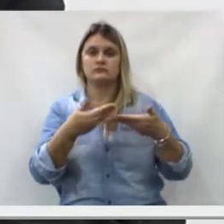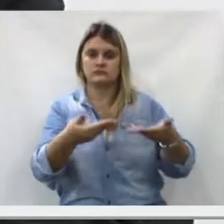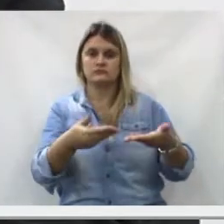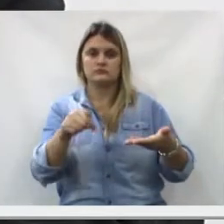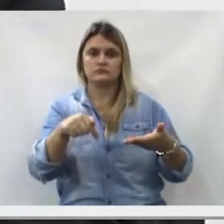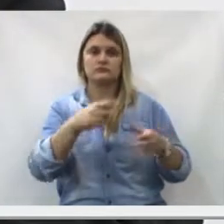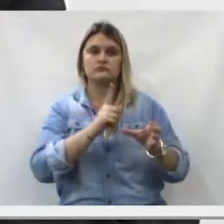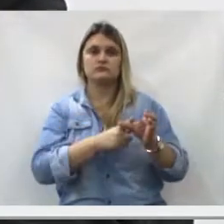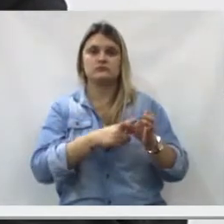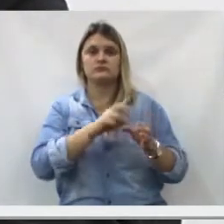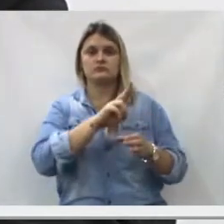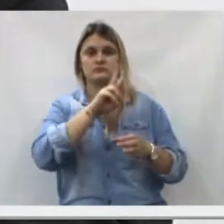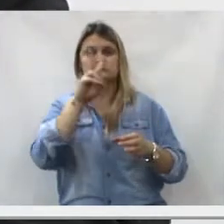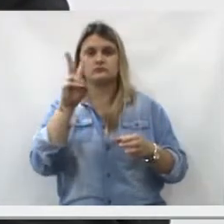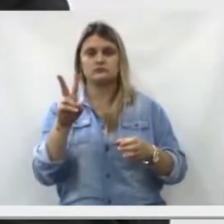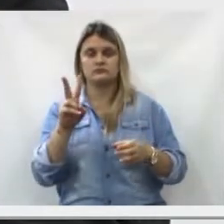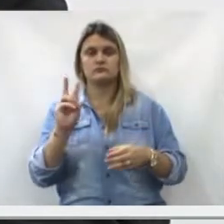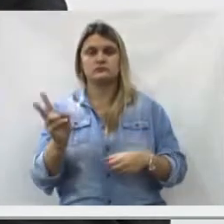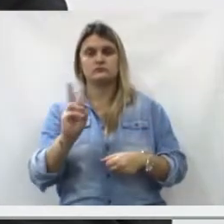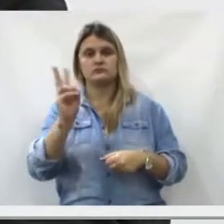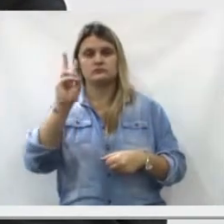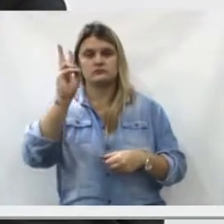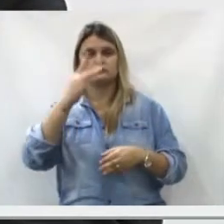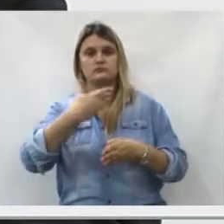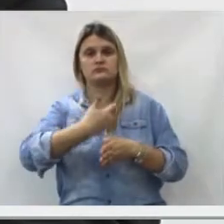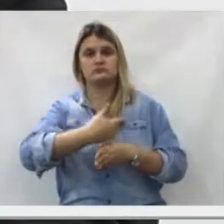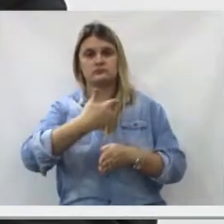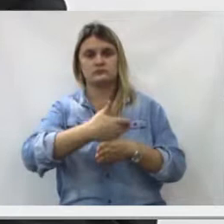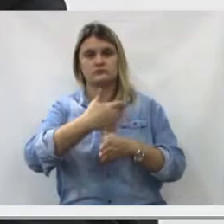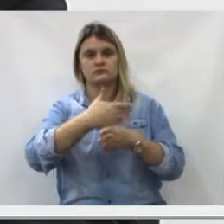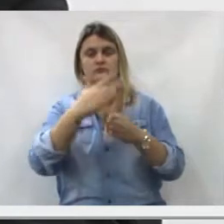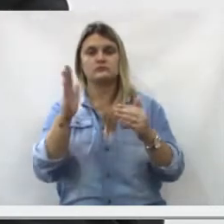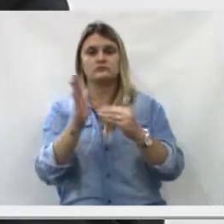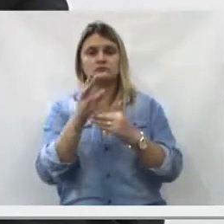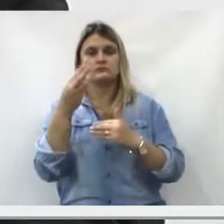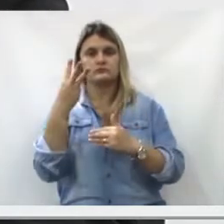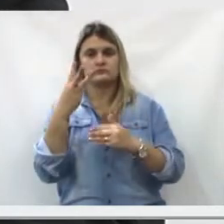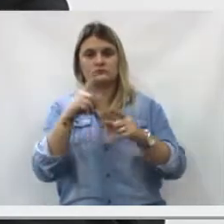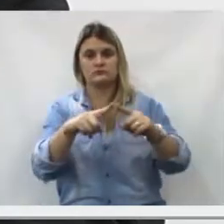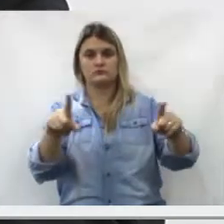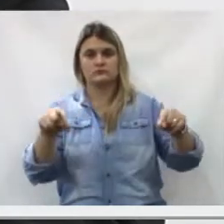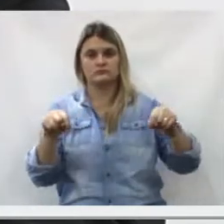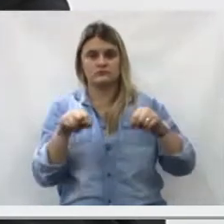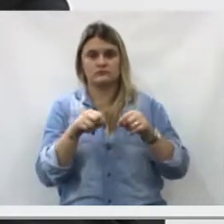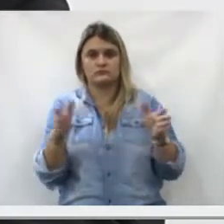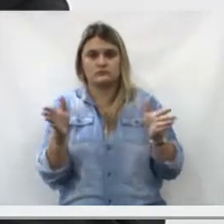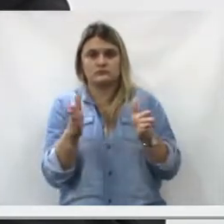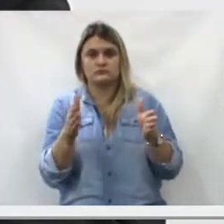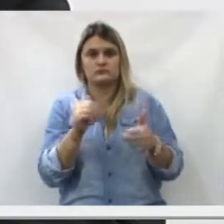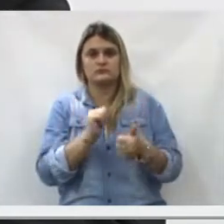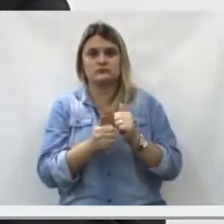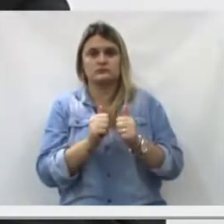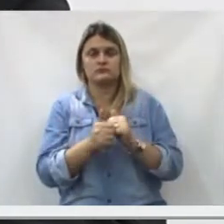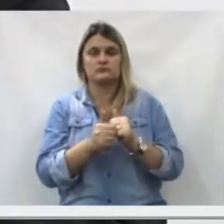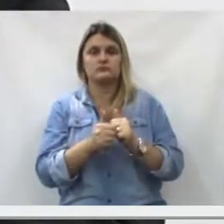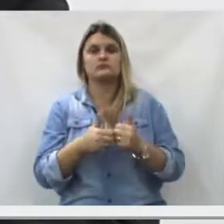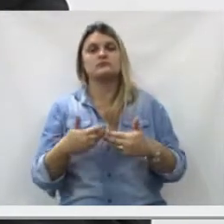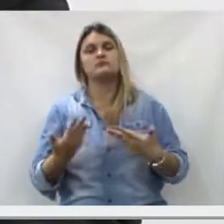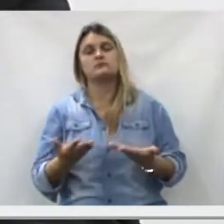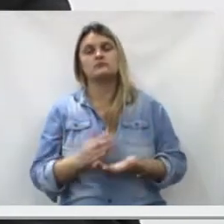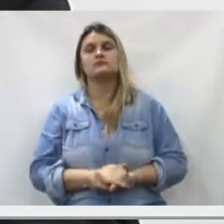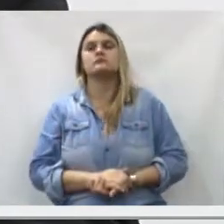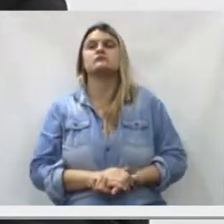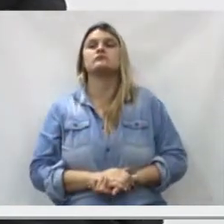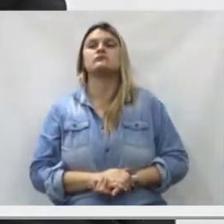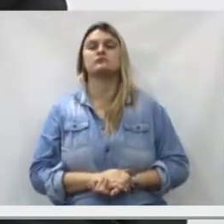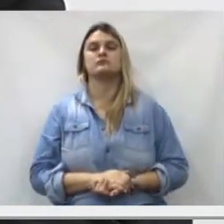recursos, disponibilizando para a cidade de Nova Vitória o valor para a construção de até três